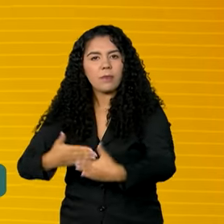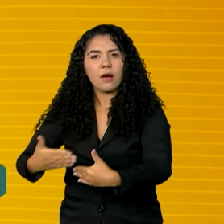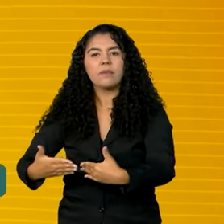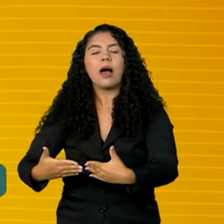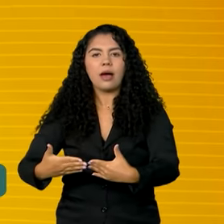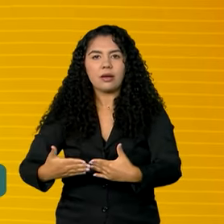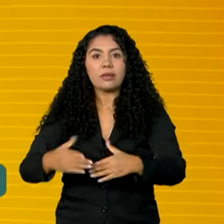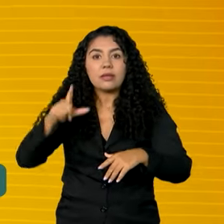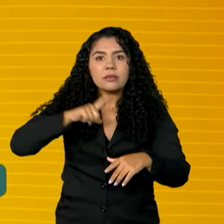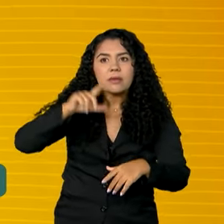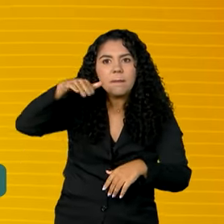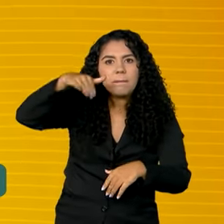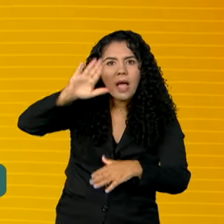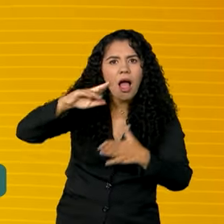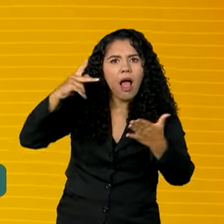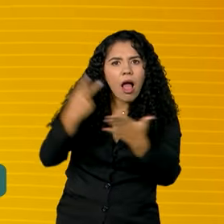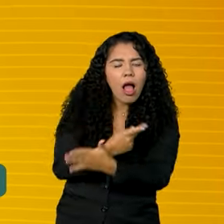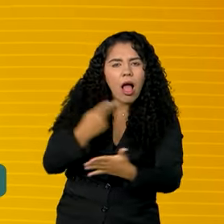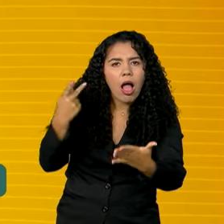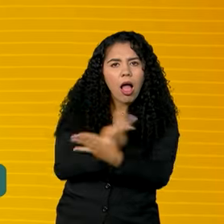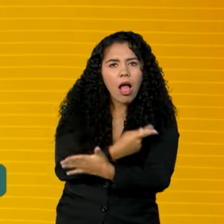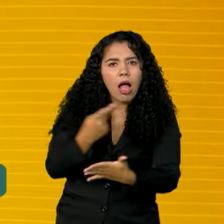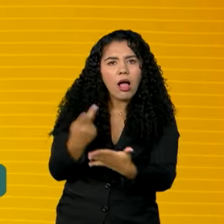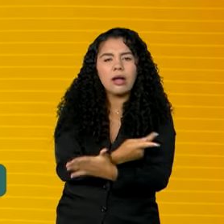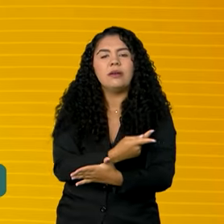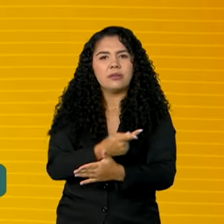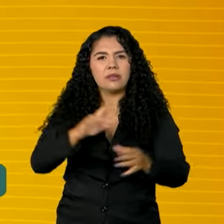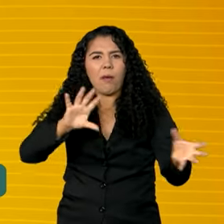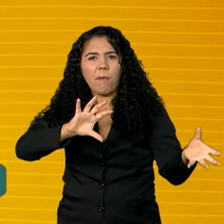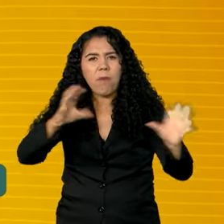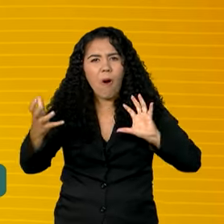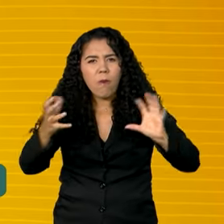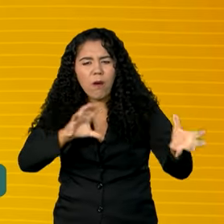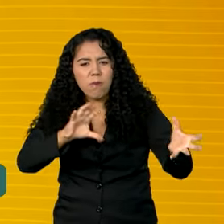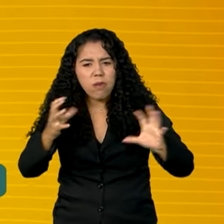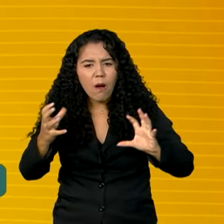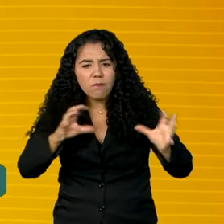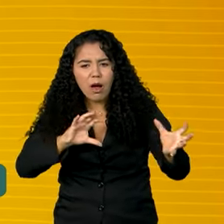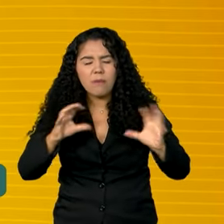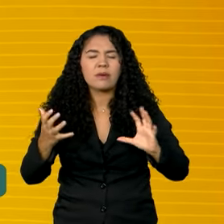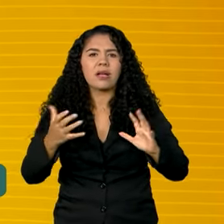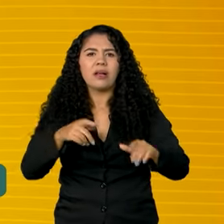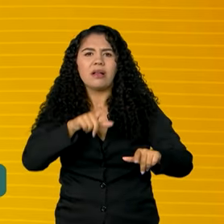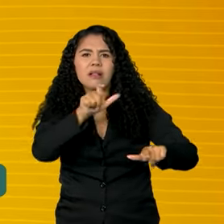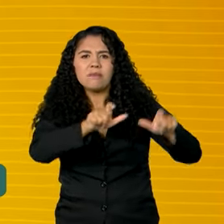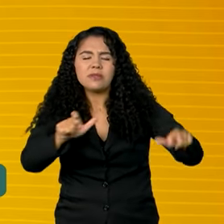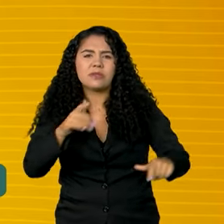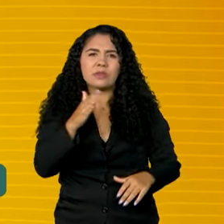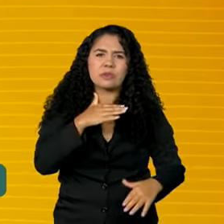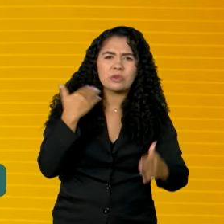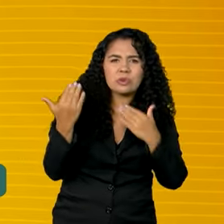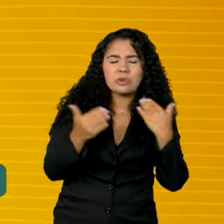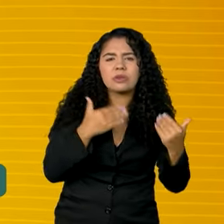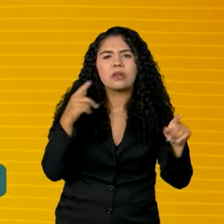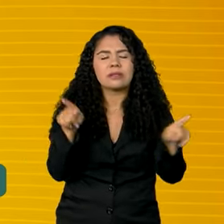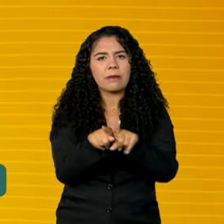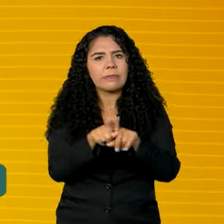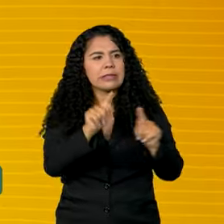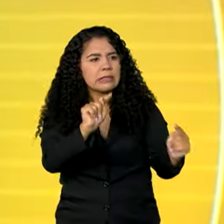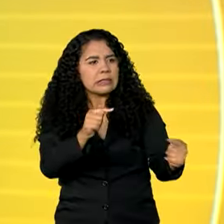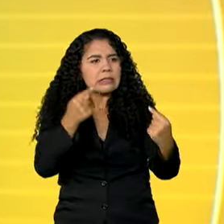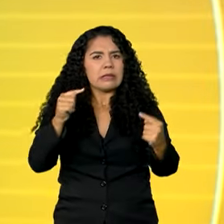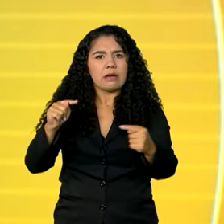recorrente por décadas os problemas de eventos, vidas sendo ceifadas, desafios sendo impostos à